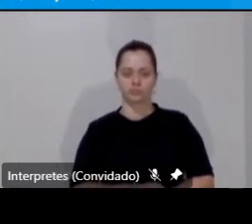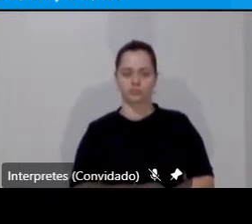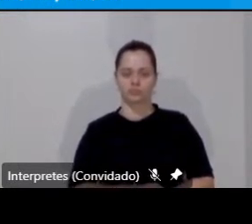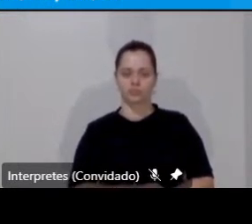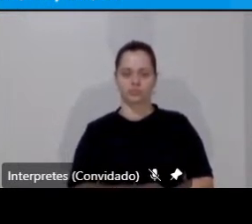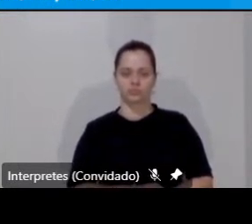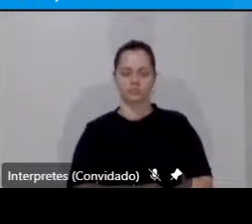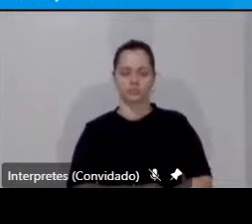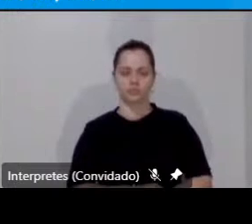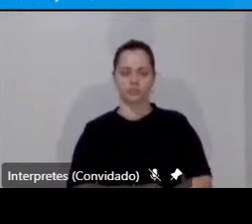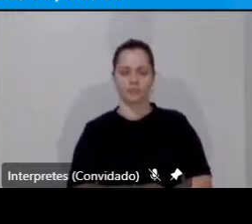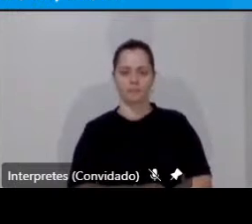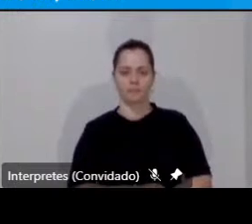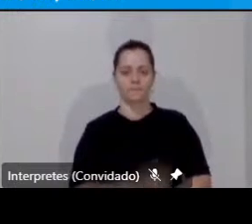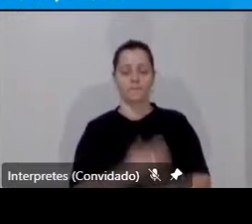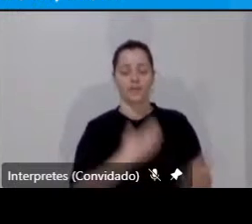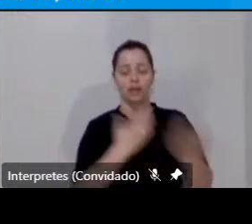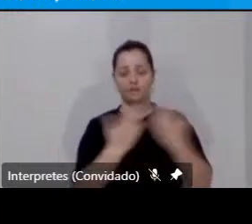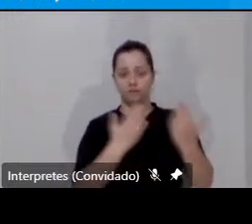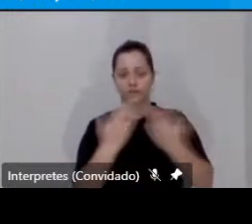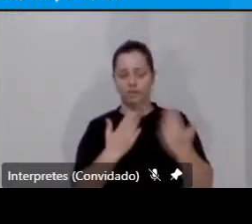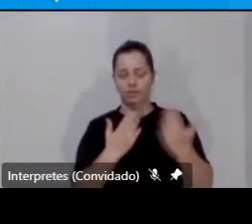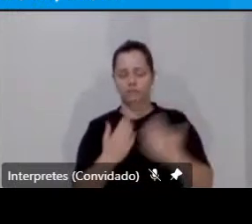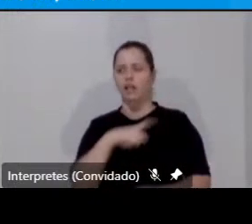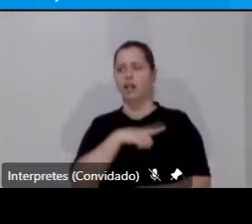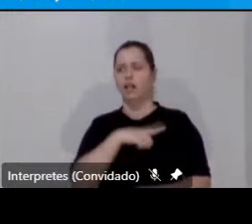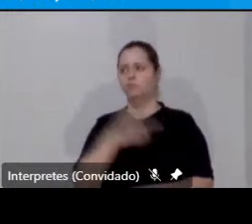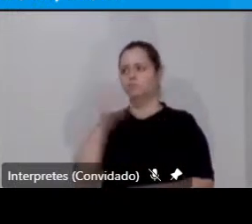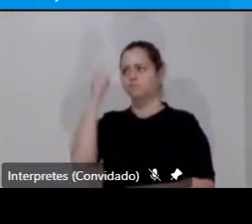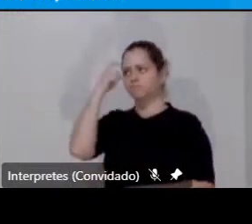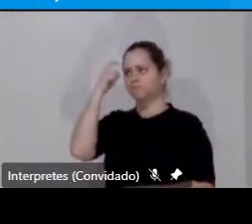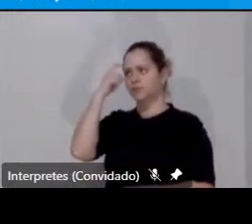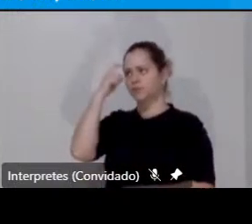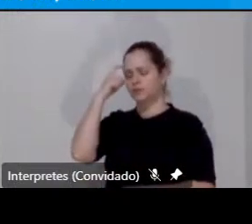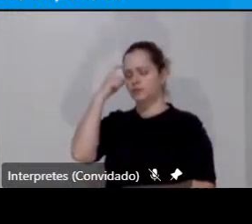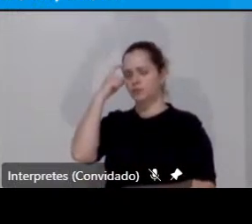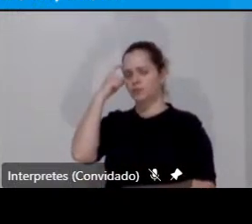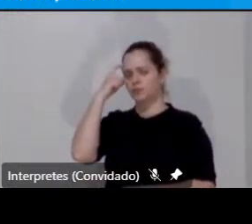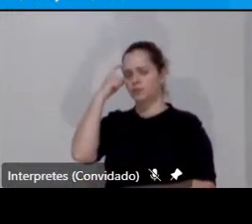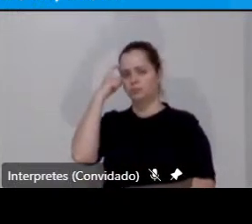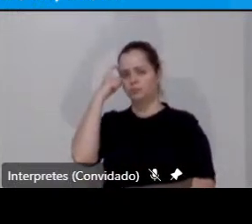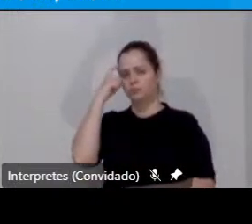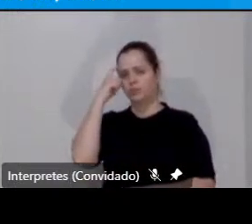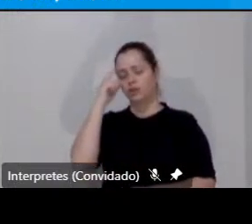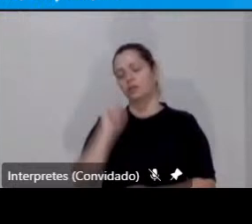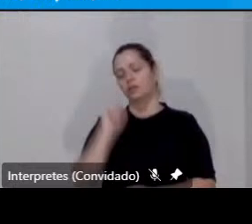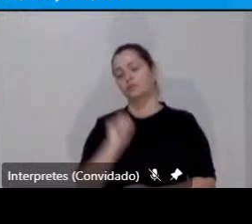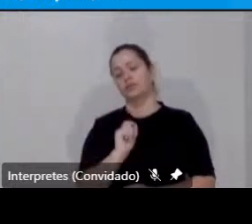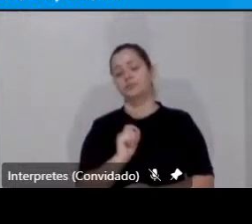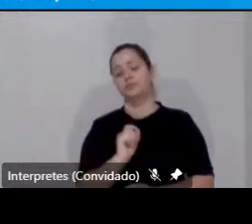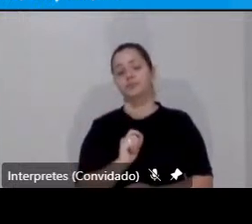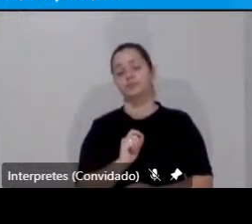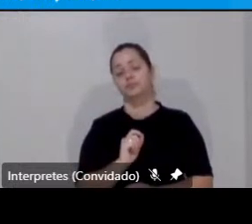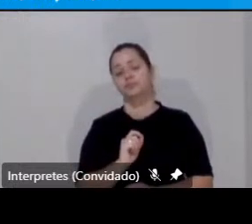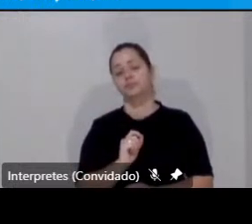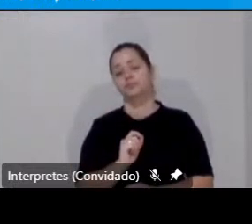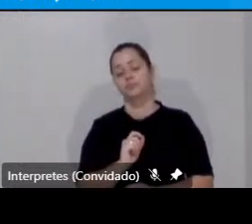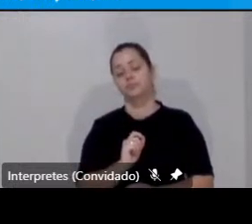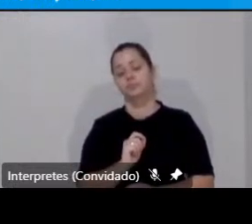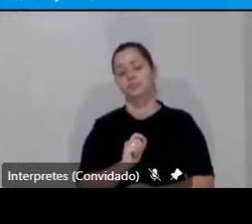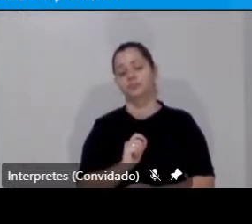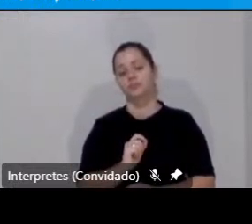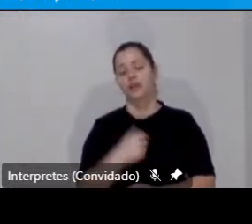Frente a esse impasse, gente tem que pensar outras possibilidades. E aí, eu